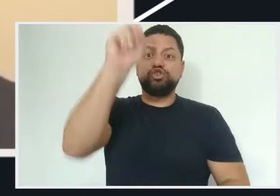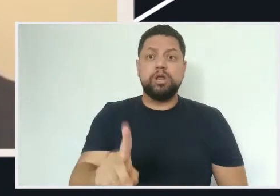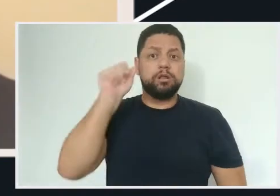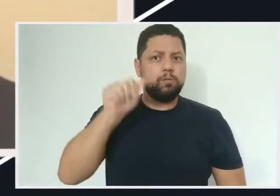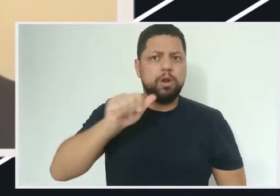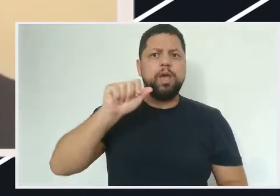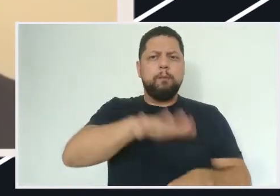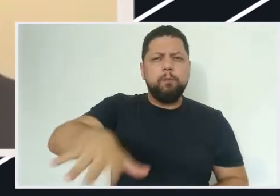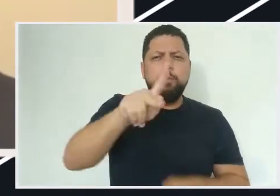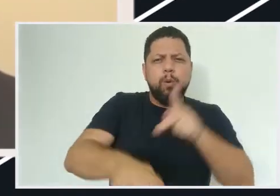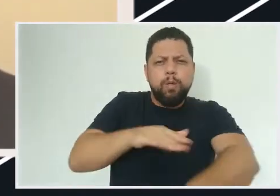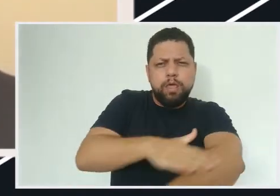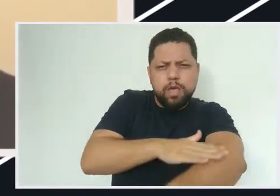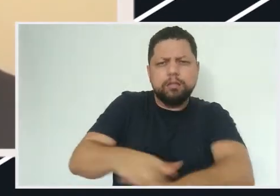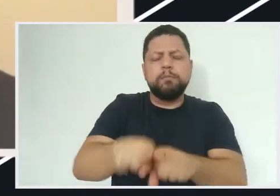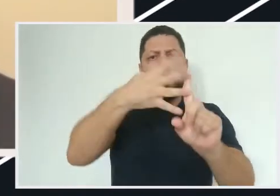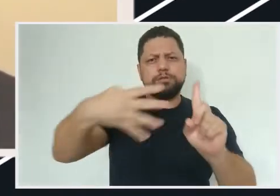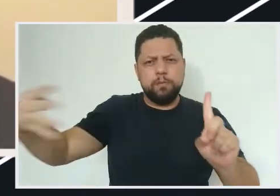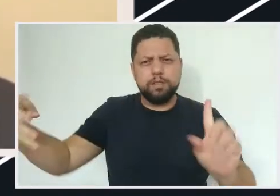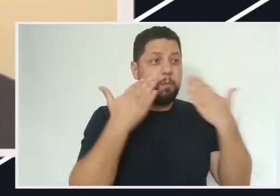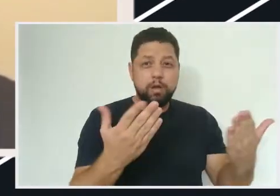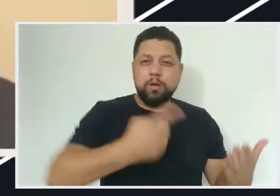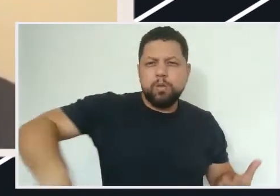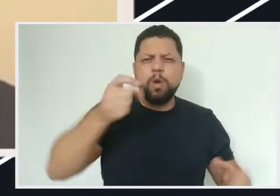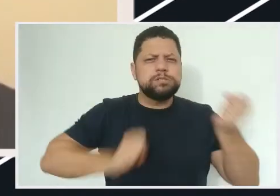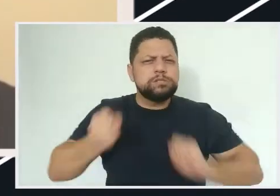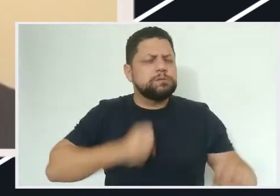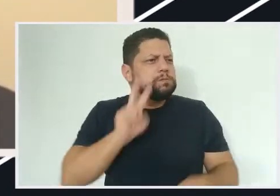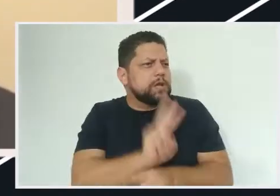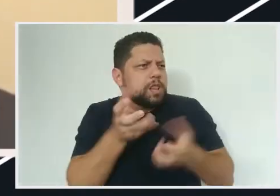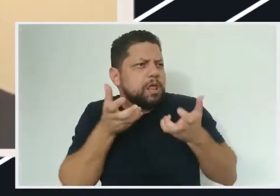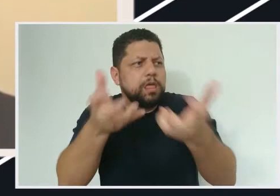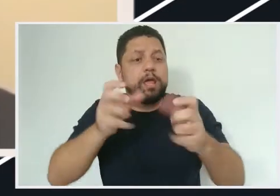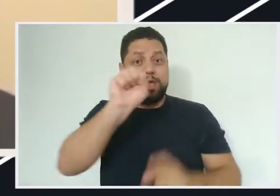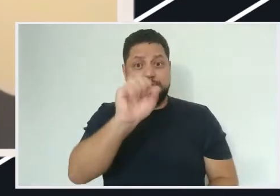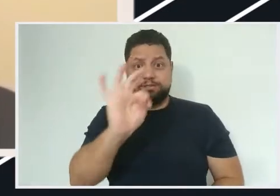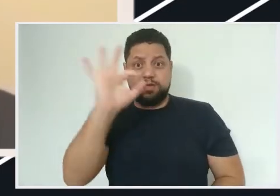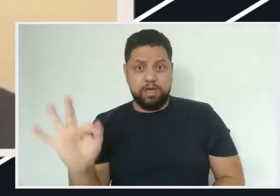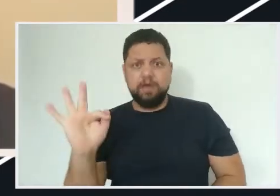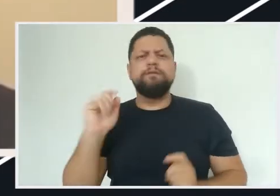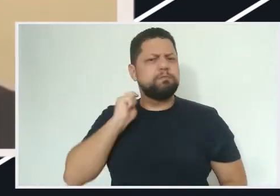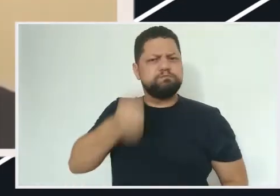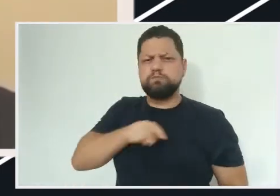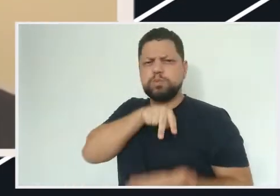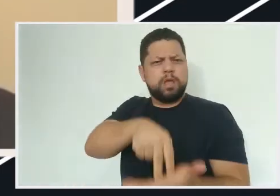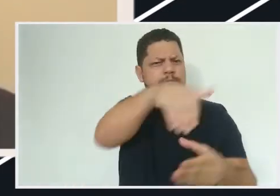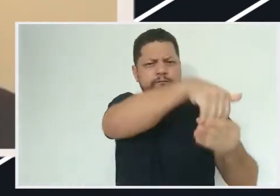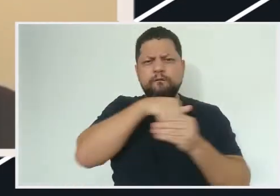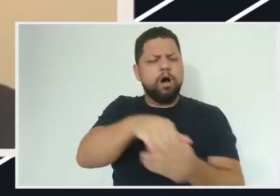os avanços da ciência e que atacam as conquistas dos direitos das mulheres, da população negra e da população